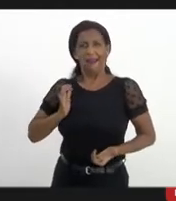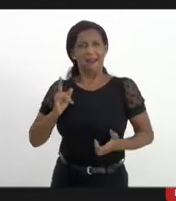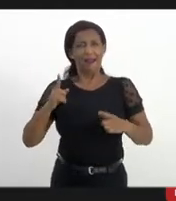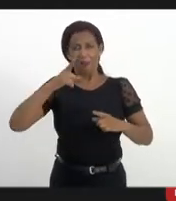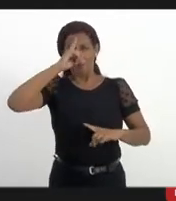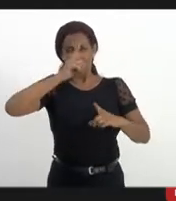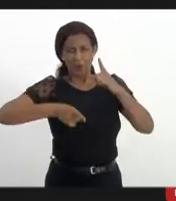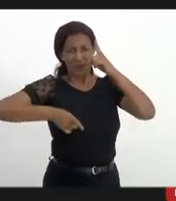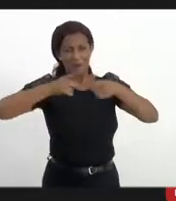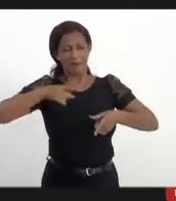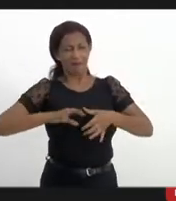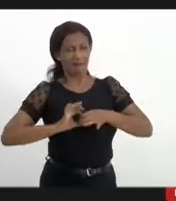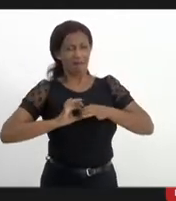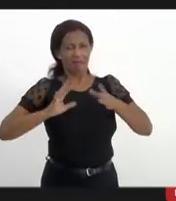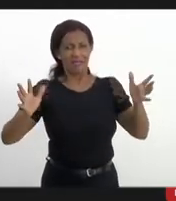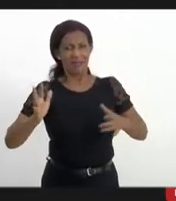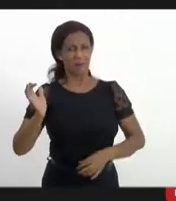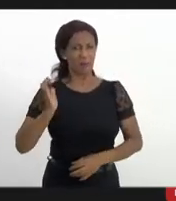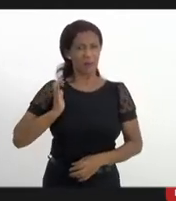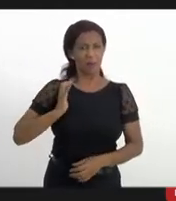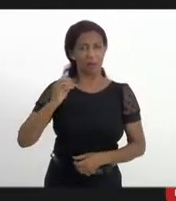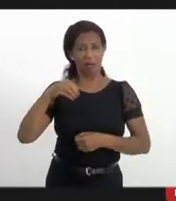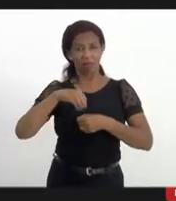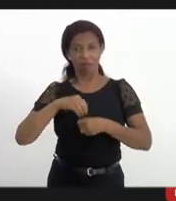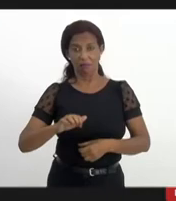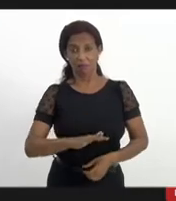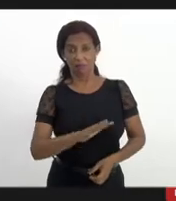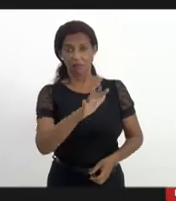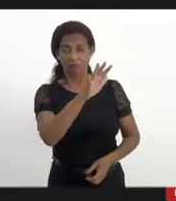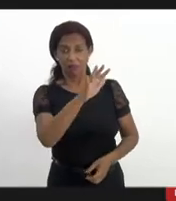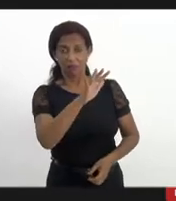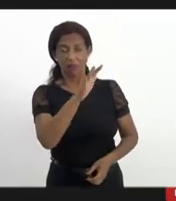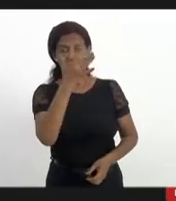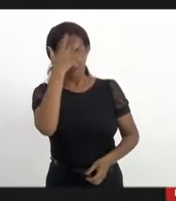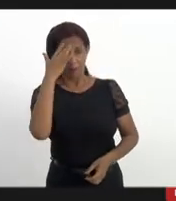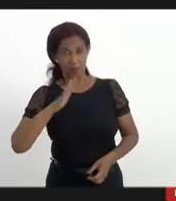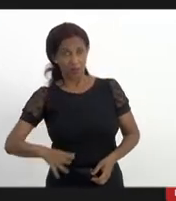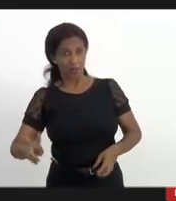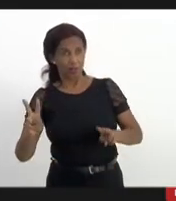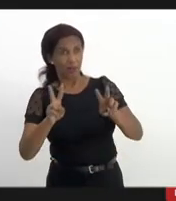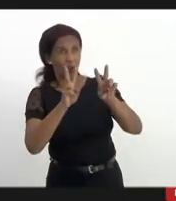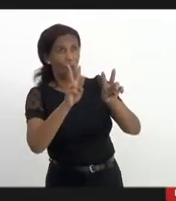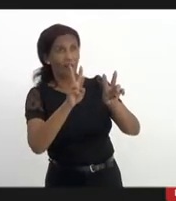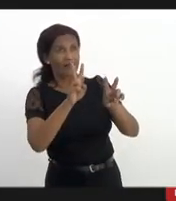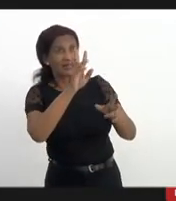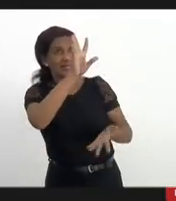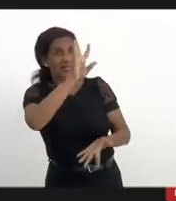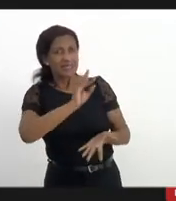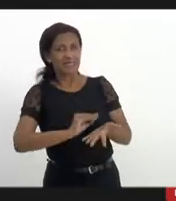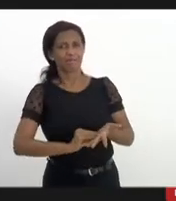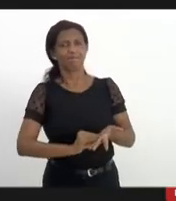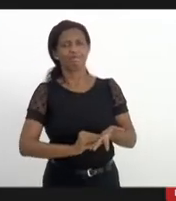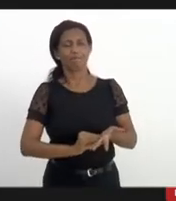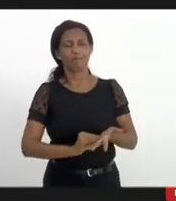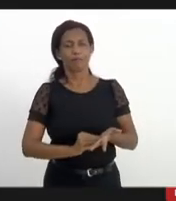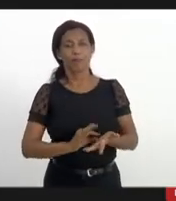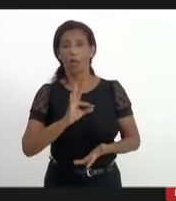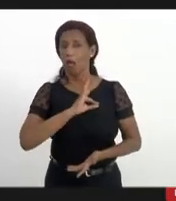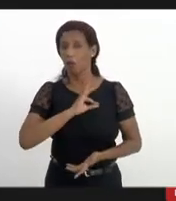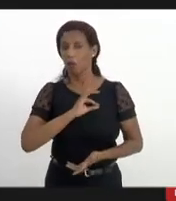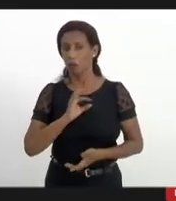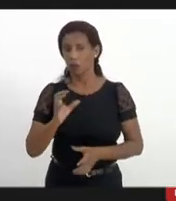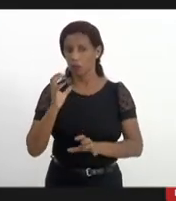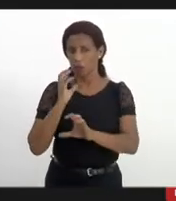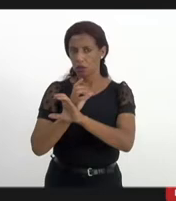acontecer da forma que ele bem deseja, é dentro daquele território por ele dominado. A polícia civil não vai permitir isso.